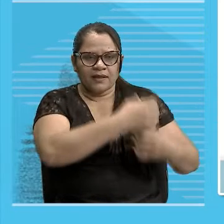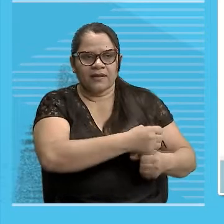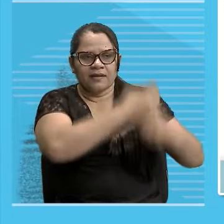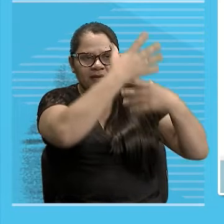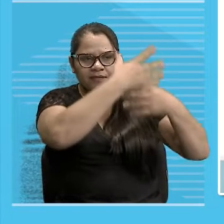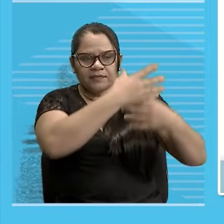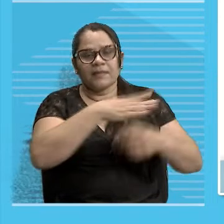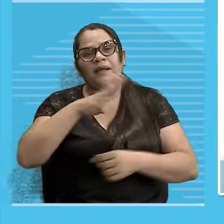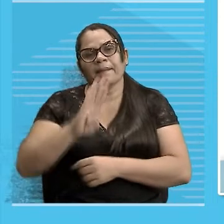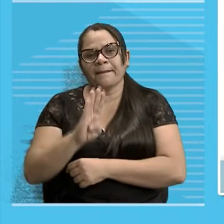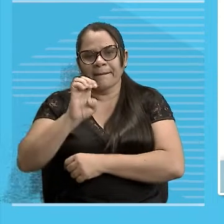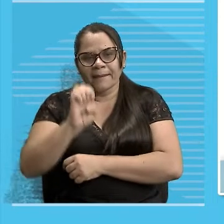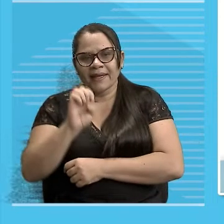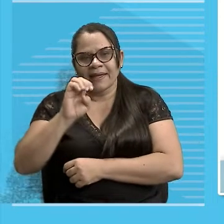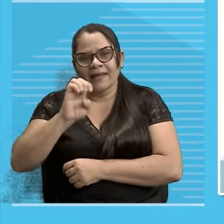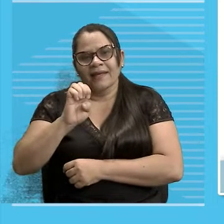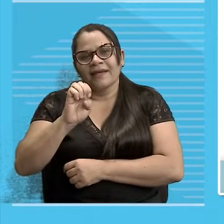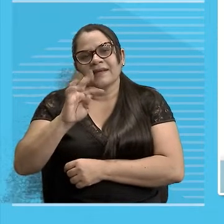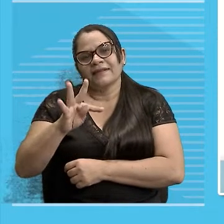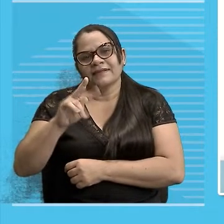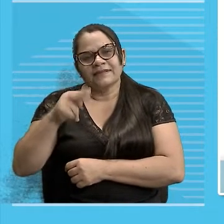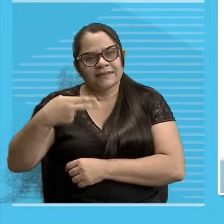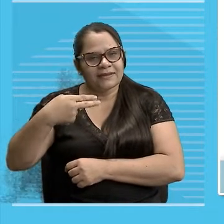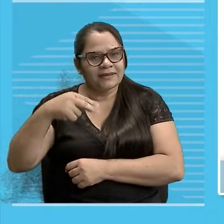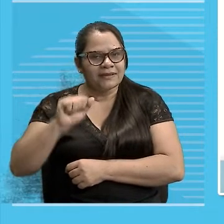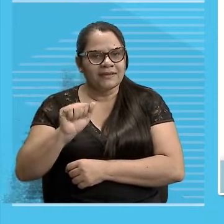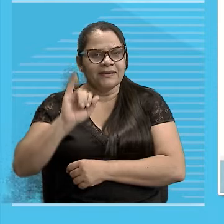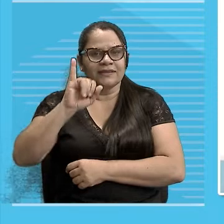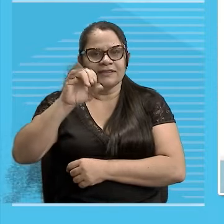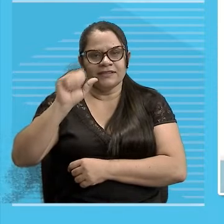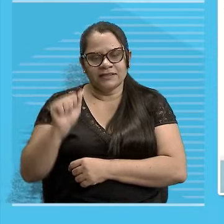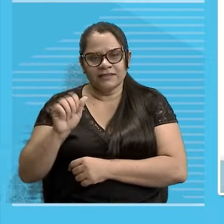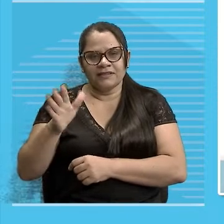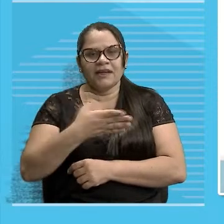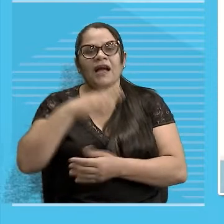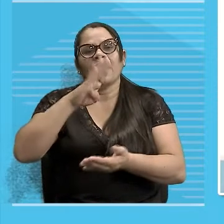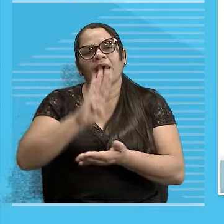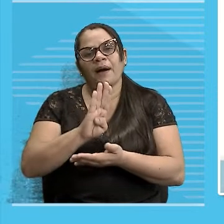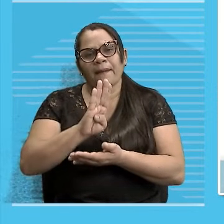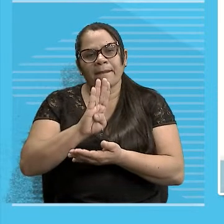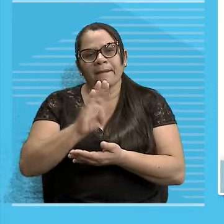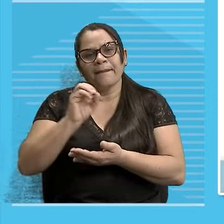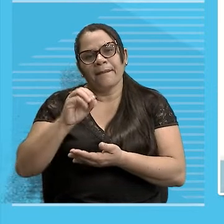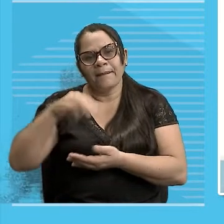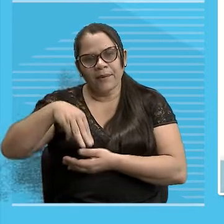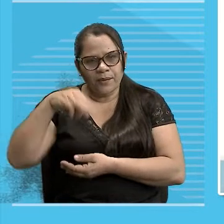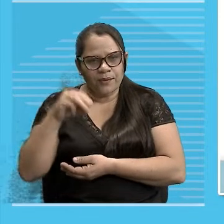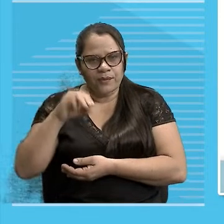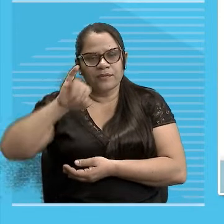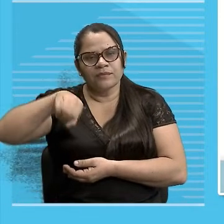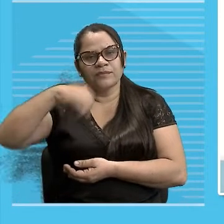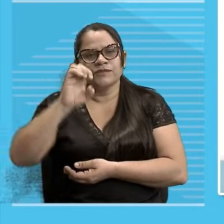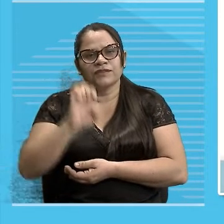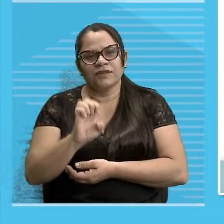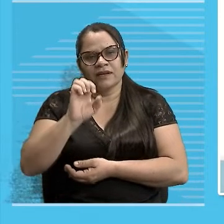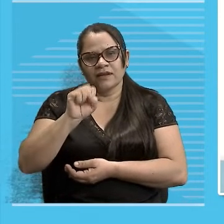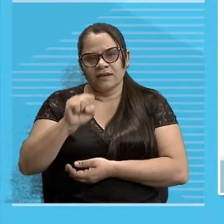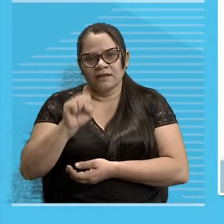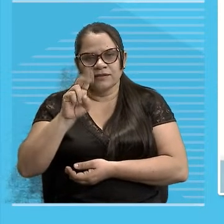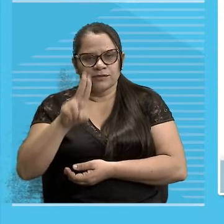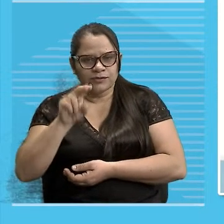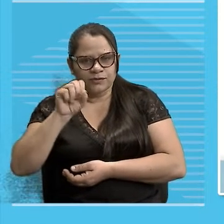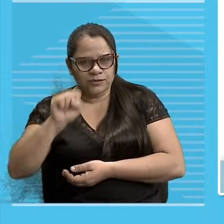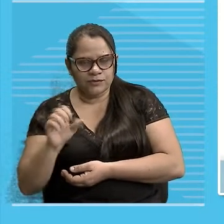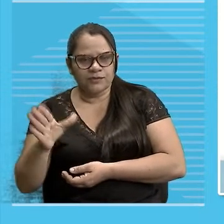Betânia Betânia do Piauí Bom Jesus Olha aí que bacana Lagoa do Barro